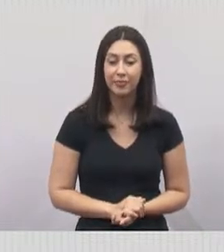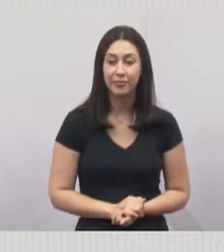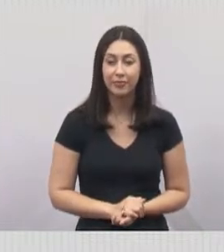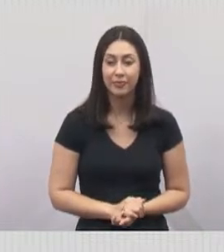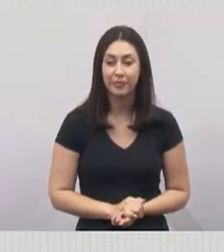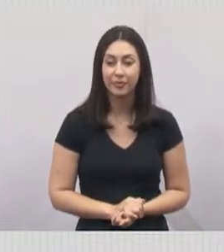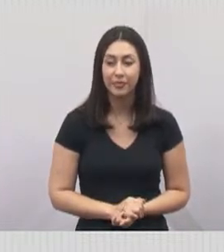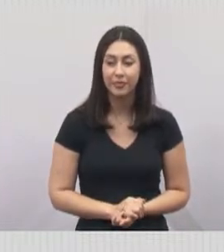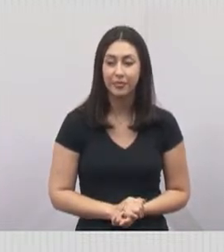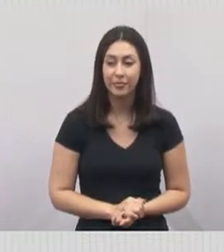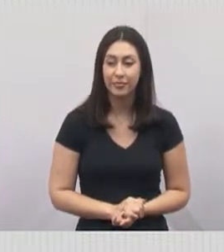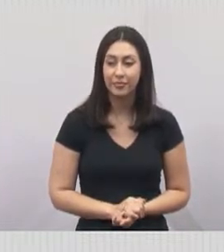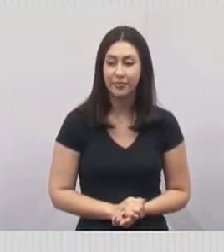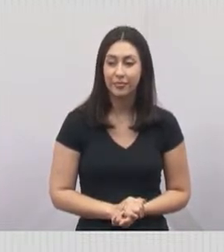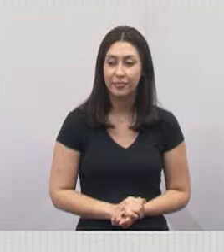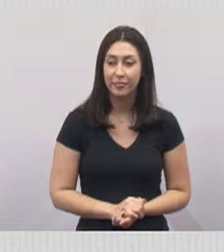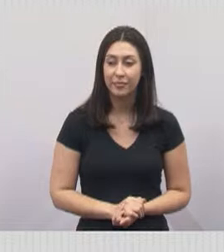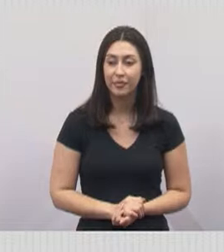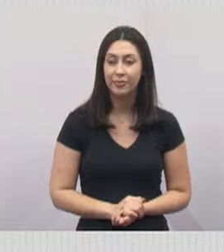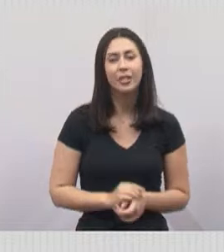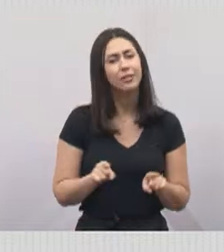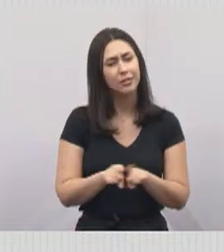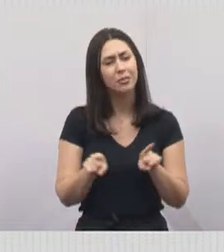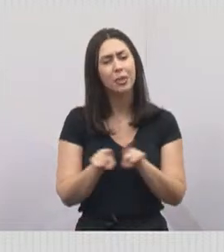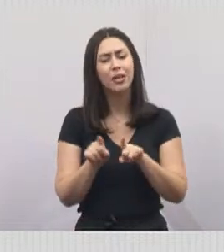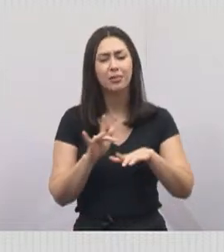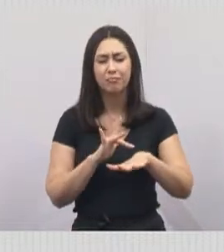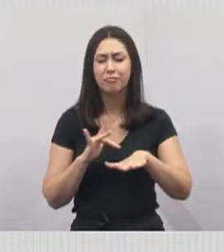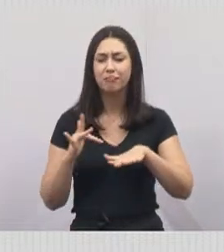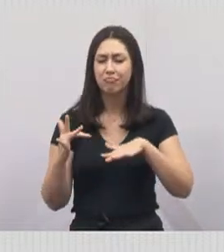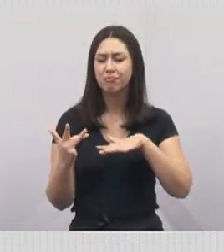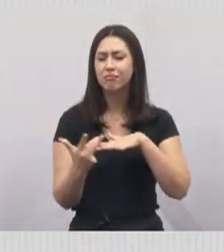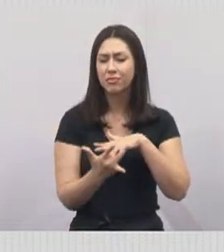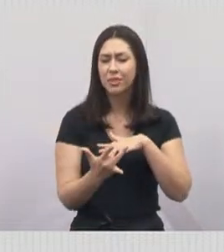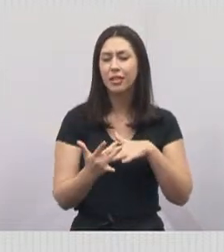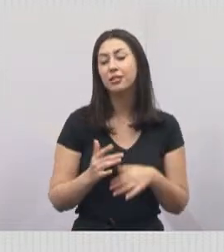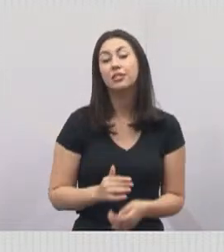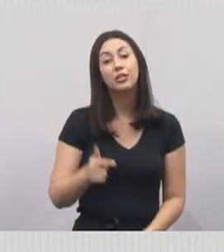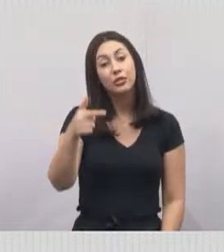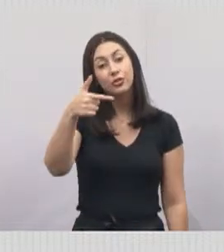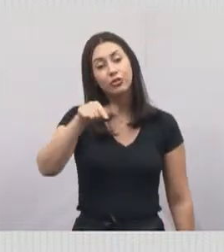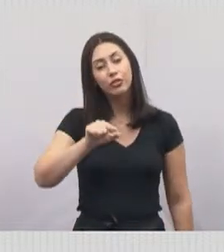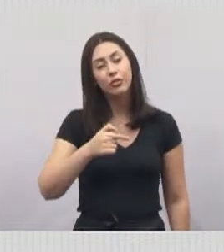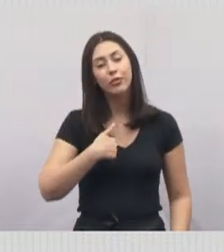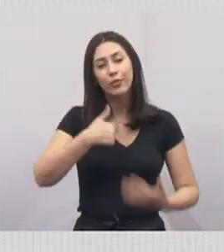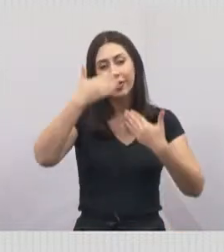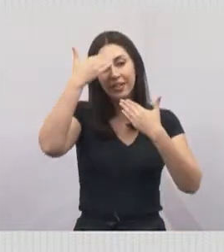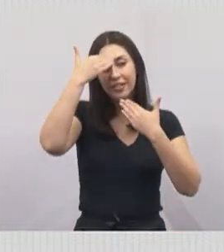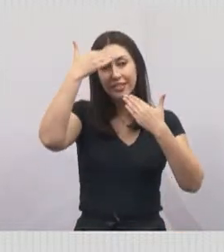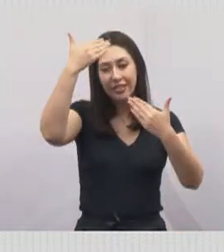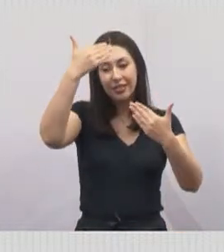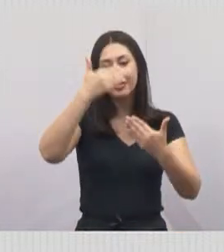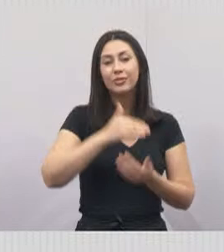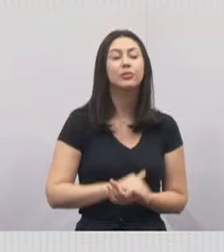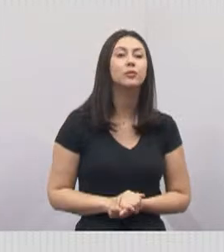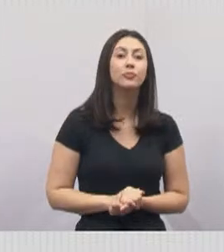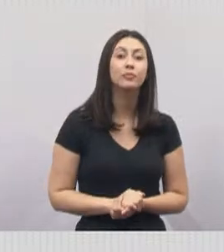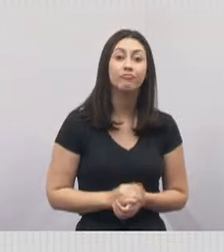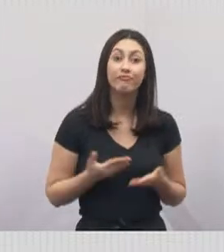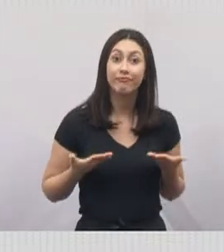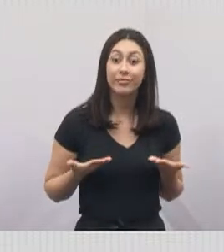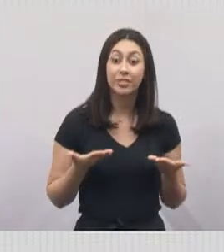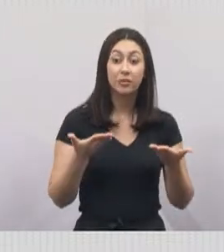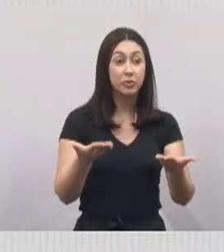-7286, e nossas redes sociais. Mais uma vez, quero agradecer toda a